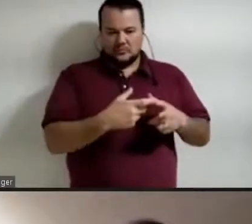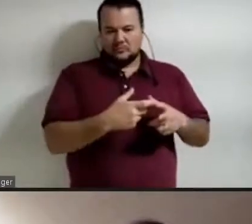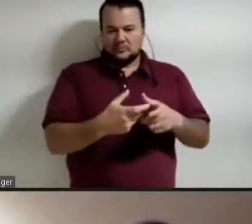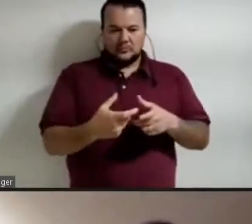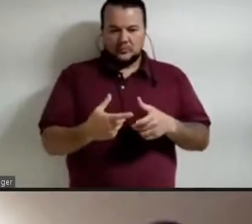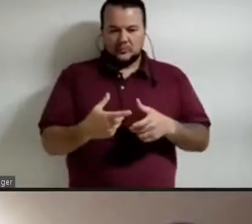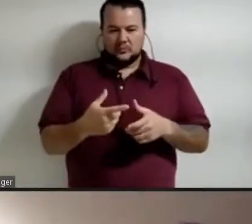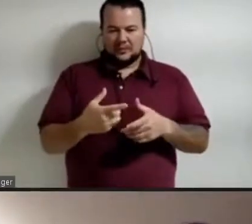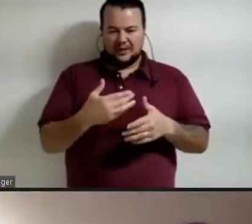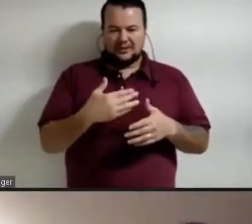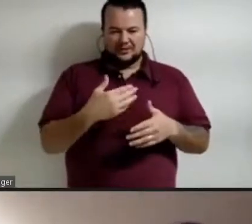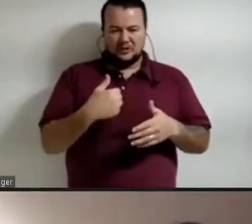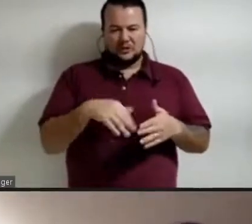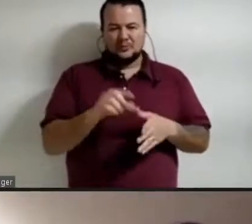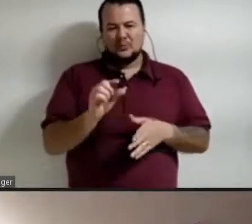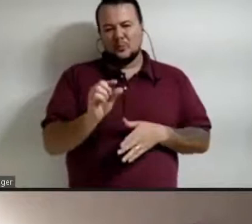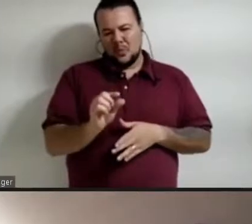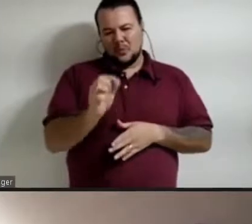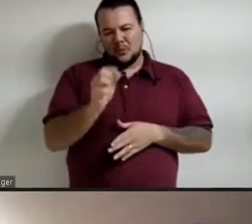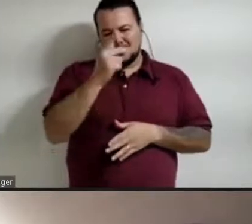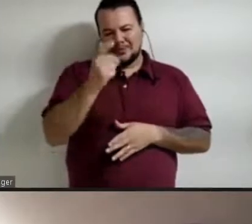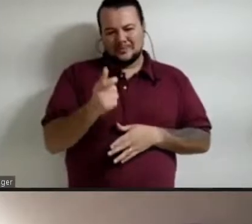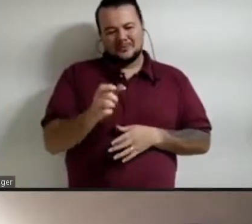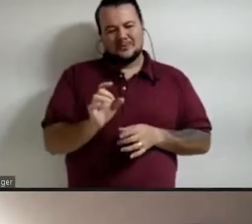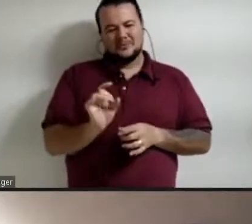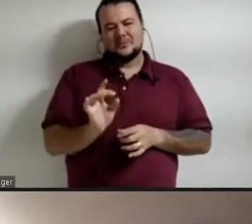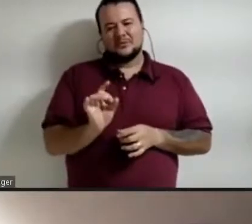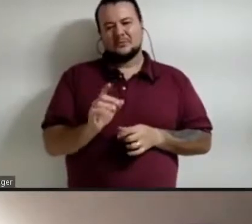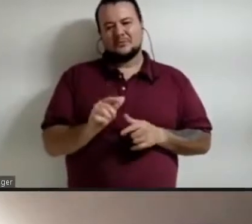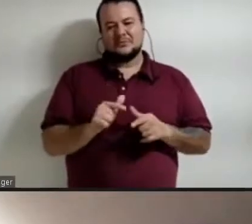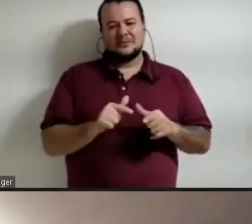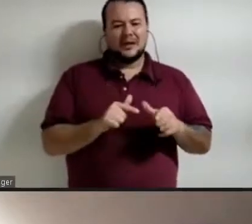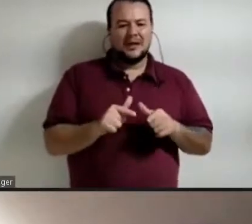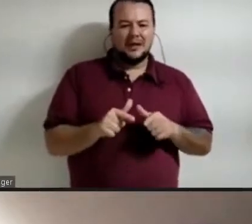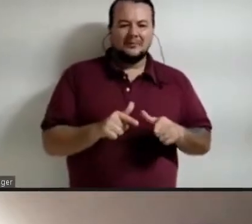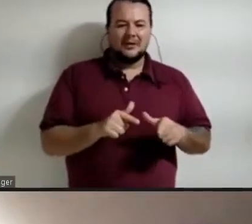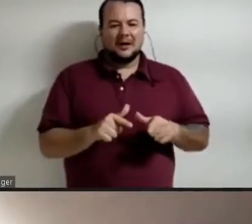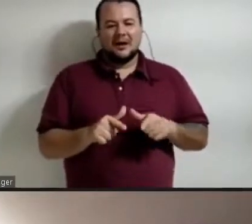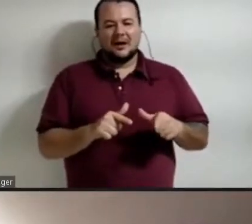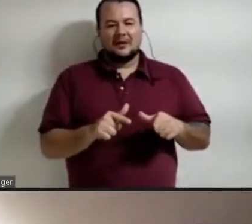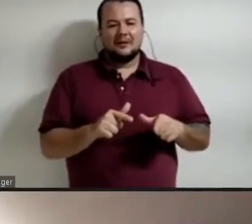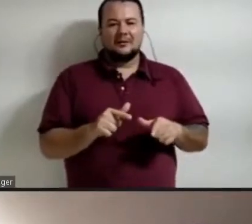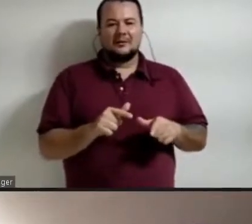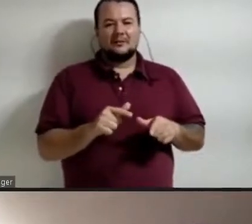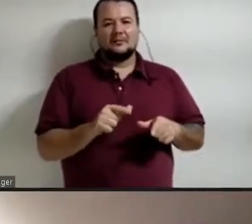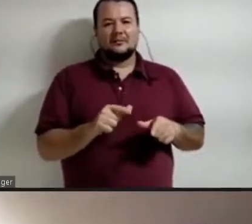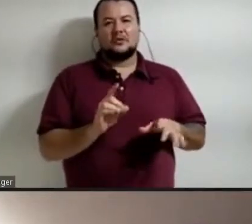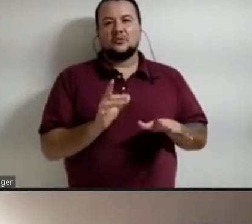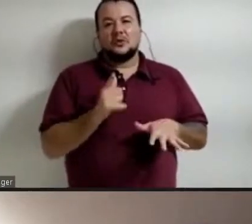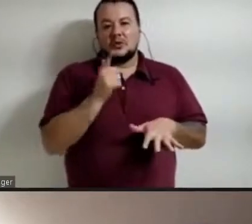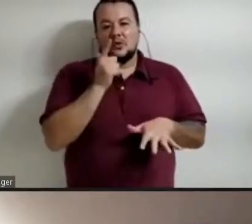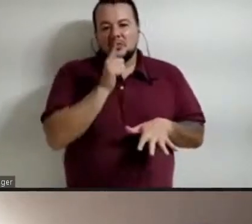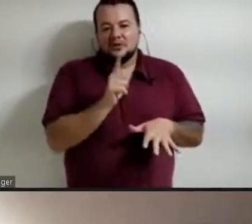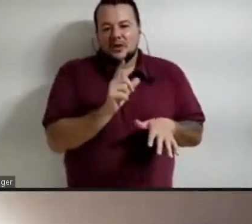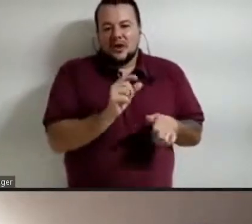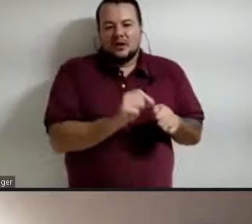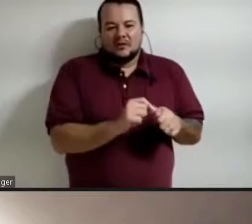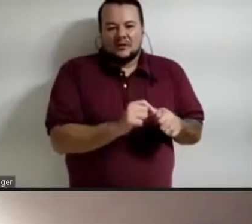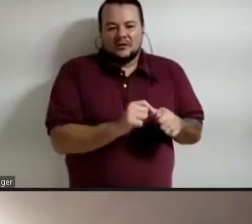acaba trabalhando naquilo que a gente consegue abraçar.